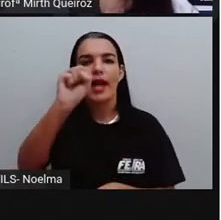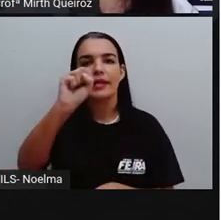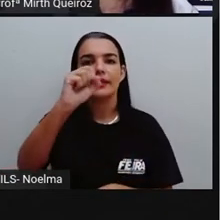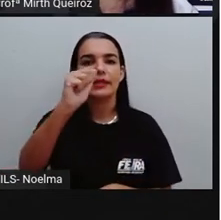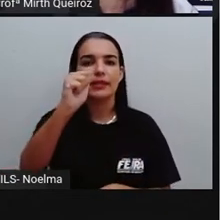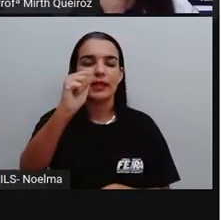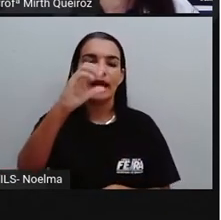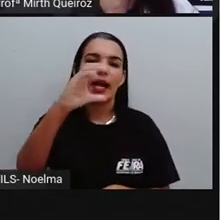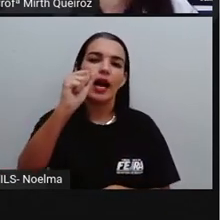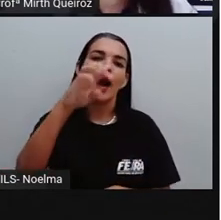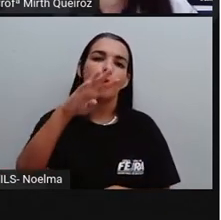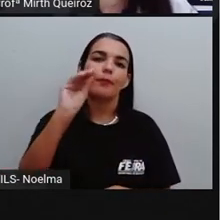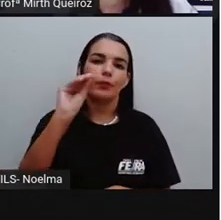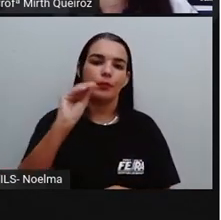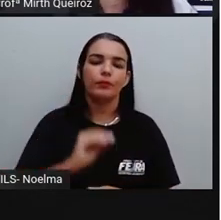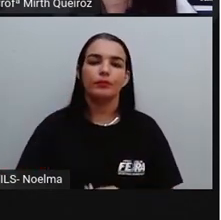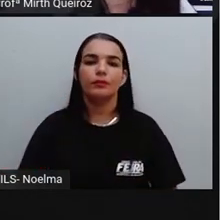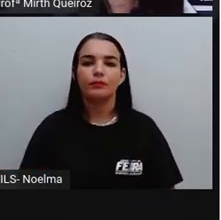escambo.